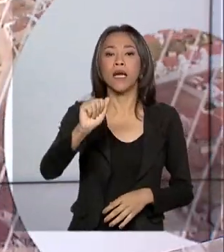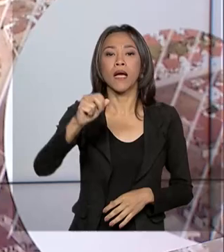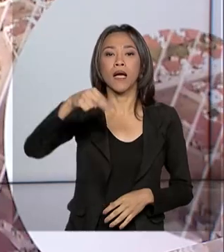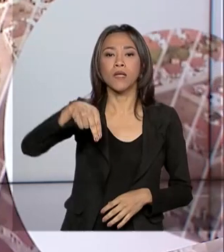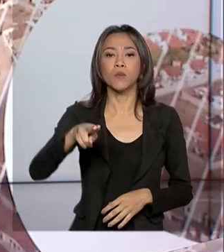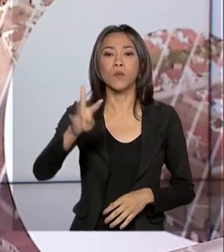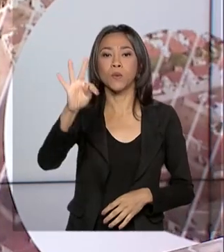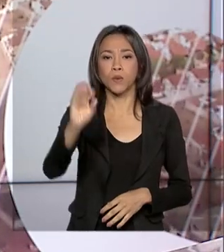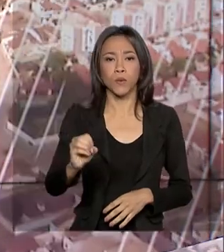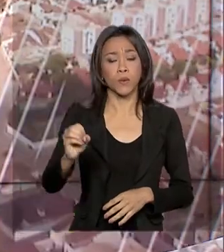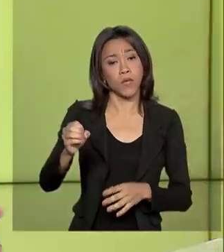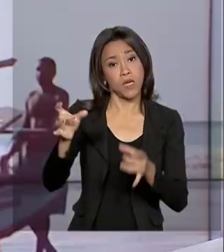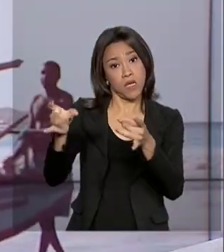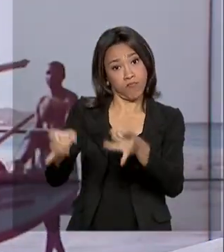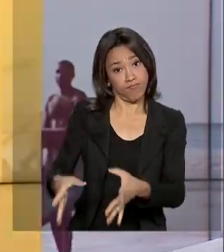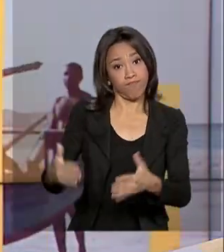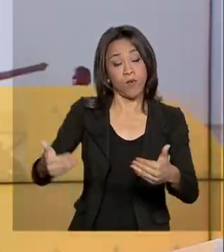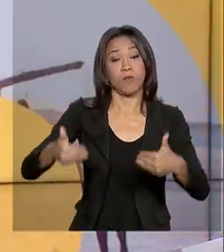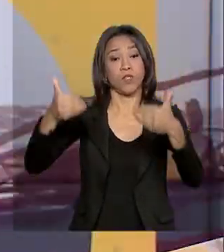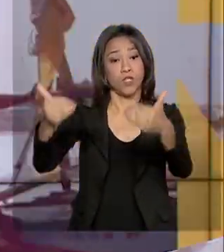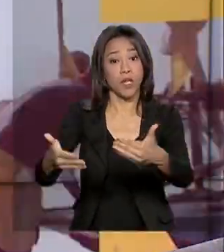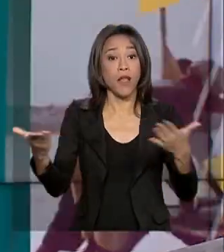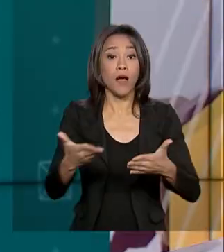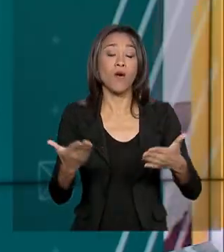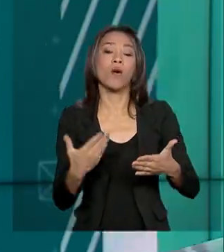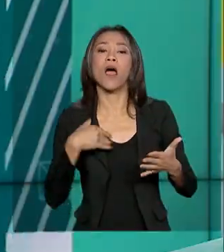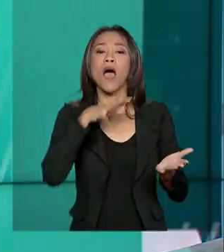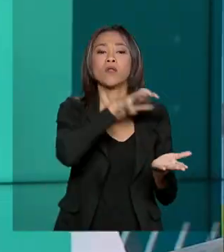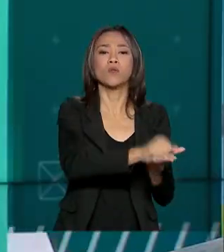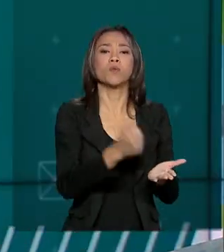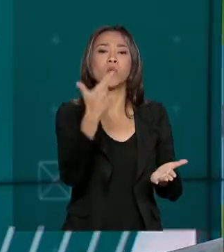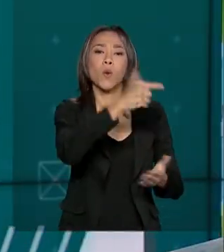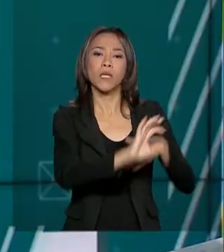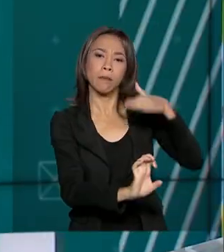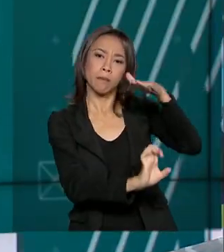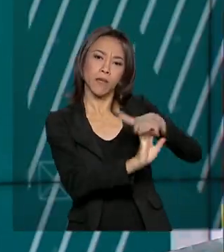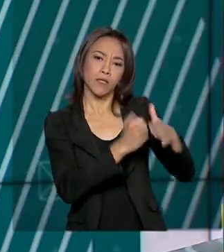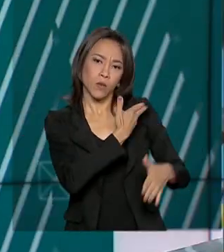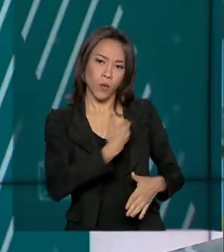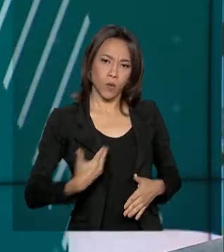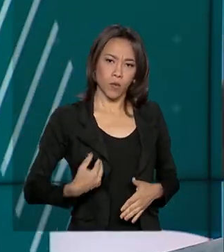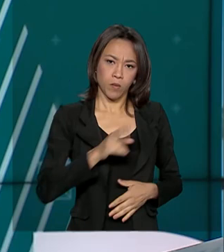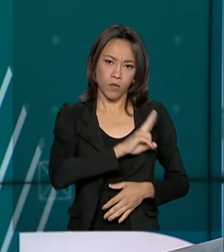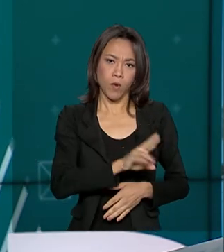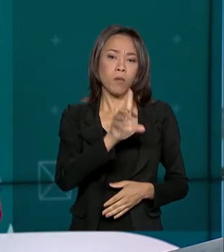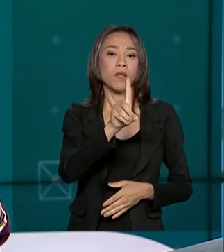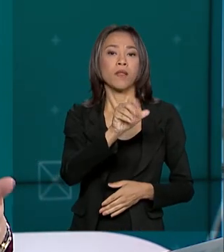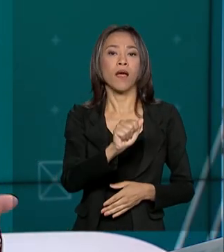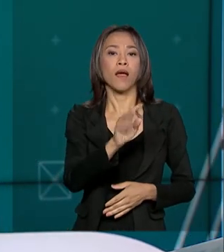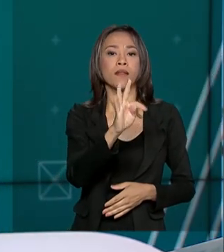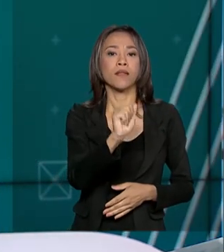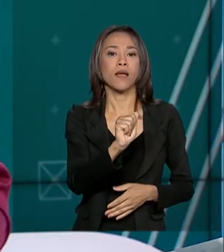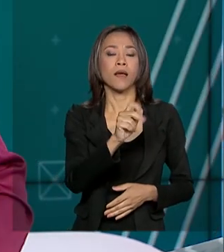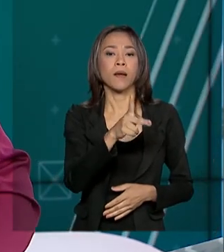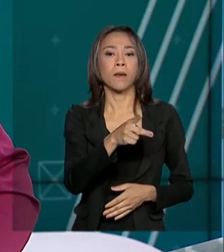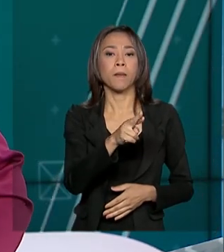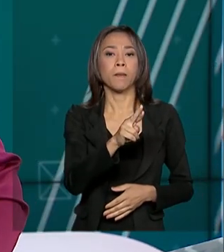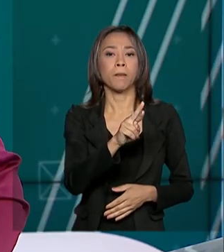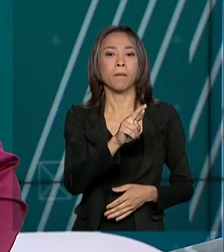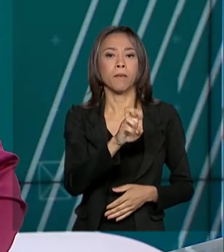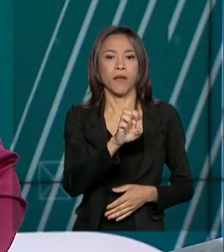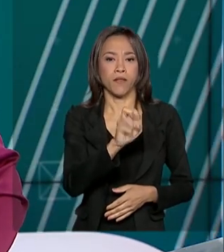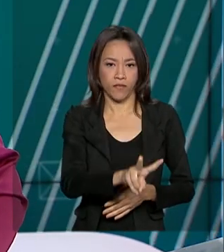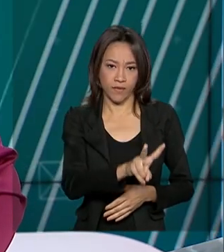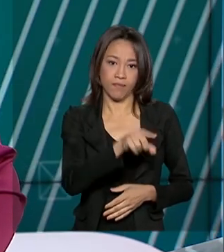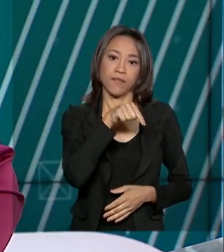presidência da Dataprev, empresa pública que fornece soluções de tecnologia da informação e comunicação para o governo